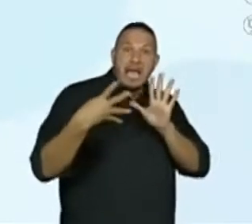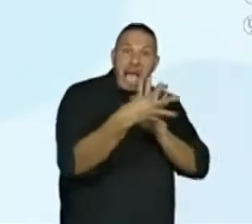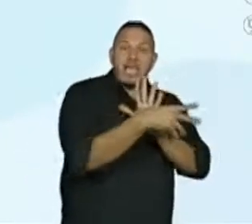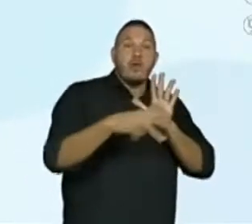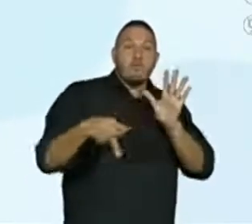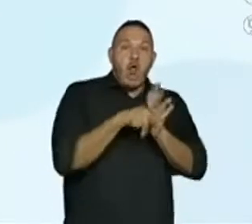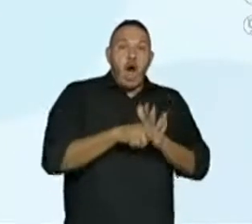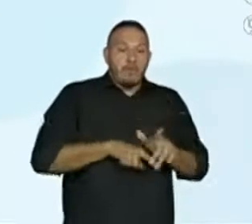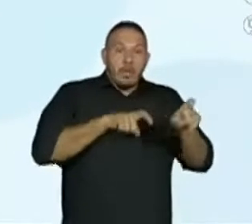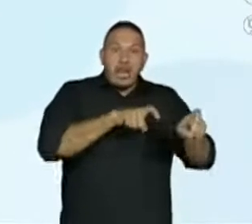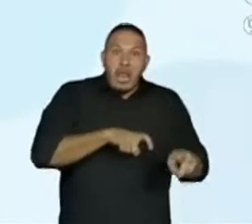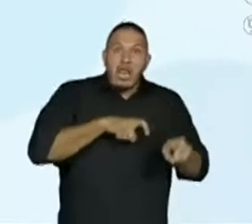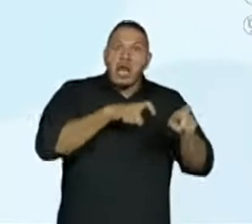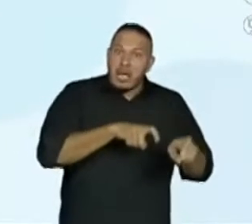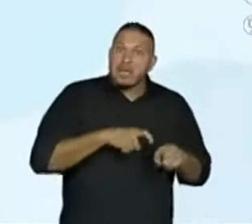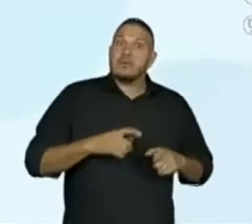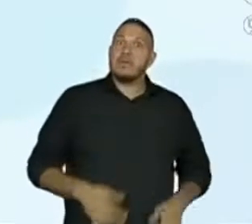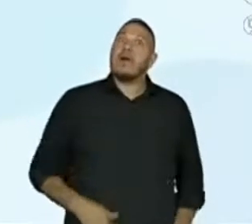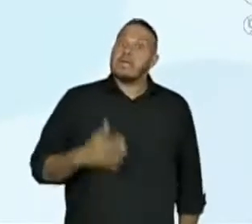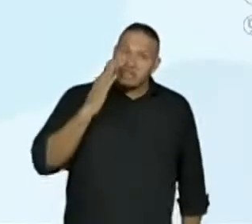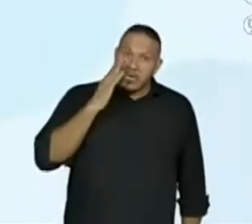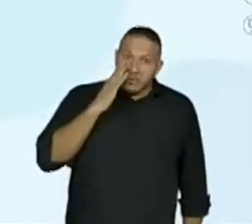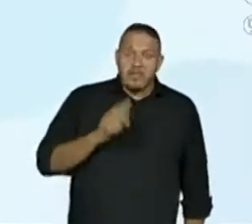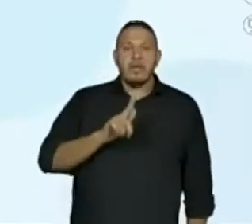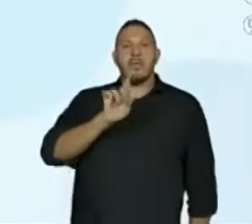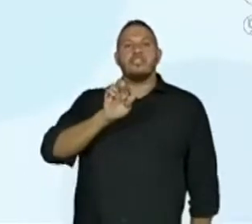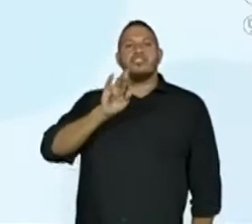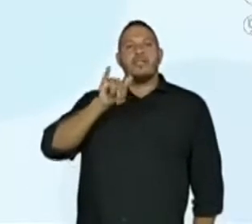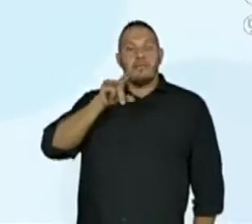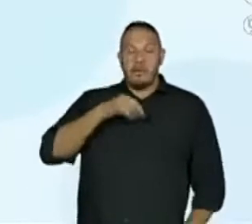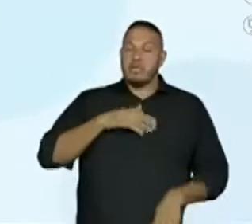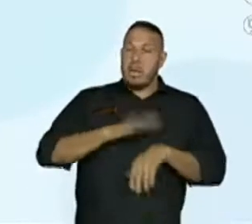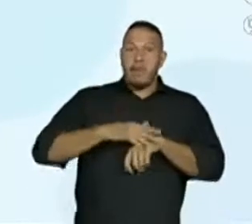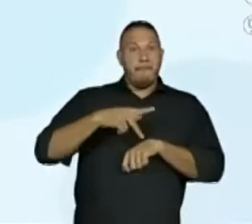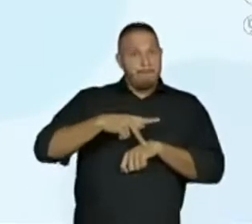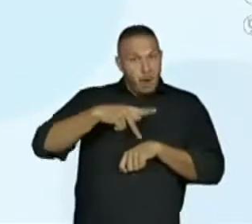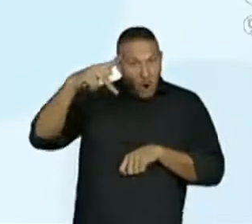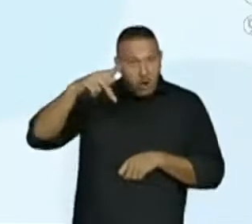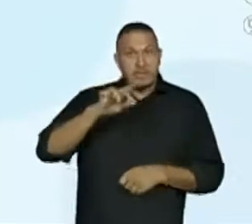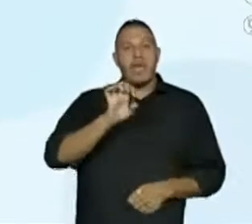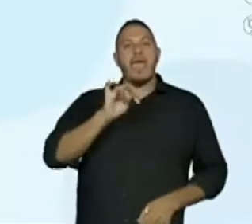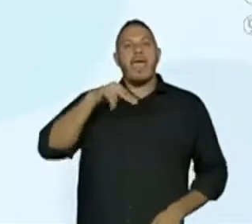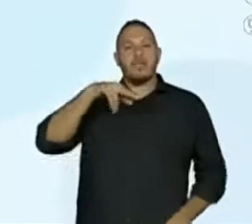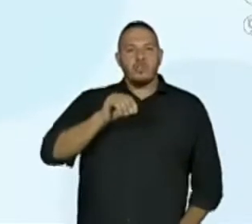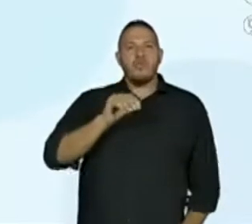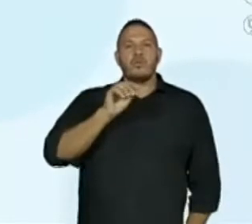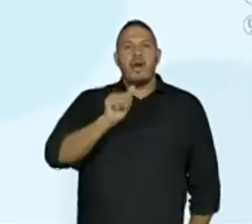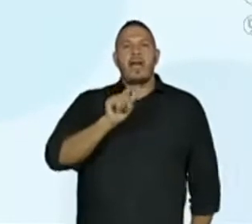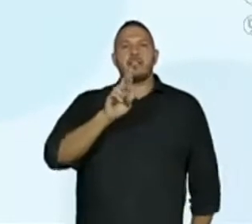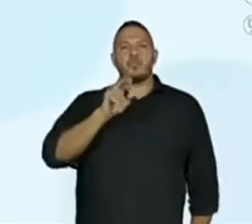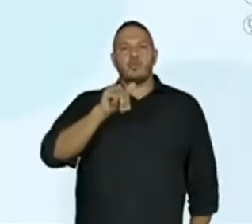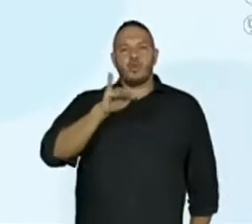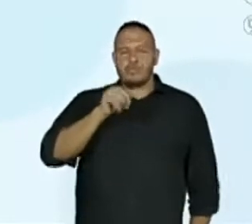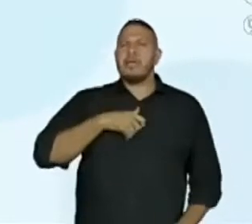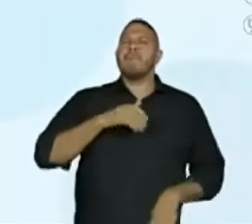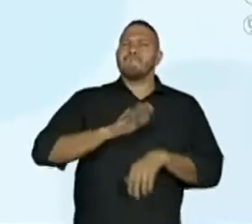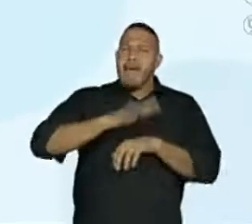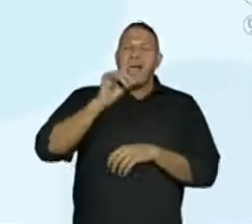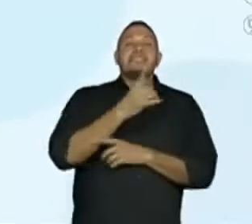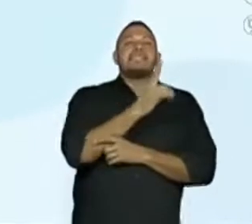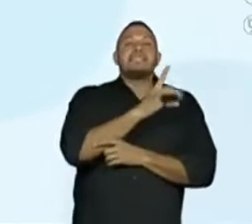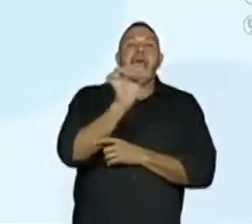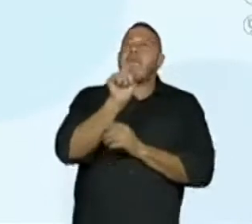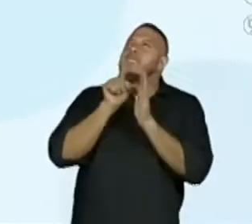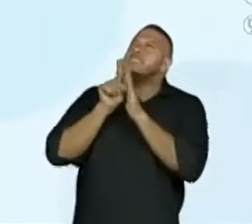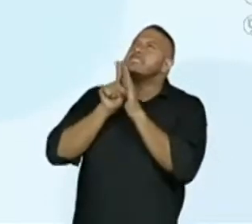explica Germano Afonso, pós-doutor em etnoastronomia e que já mapeou mais de 100 constelações